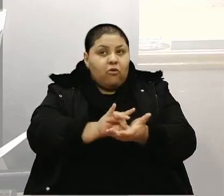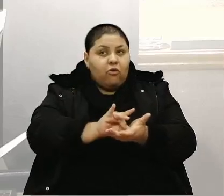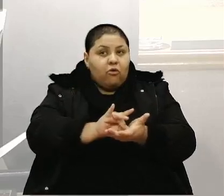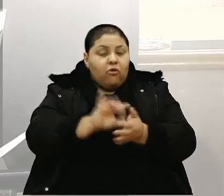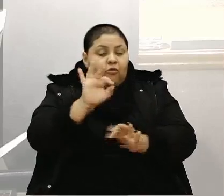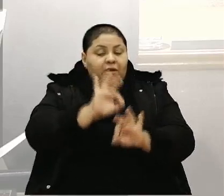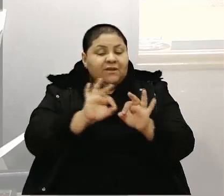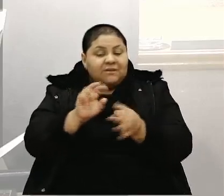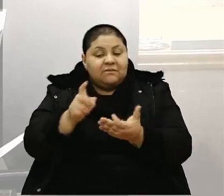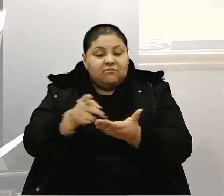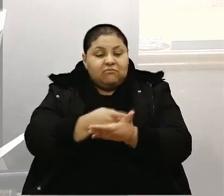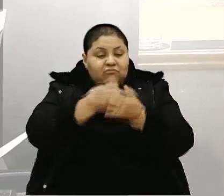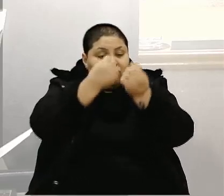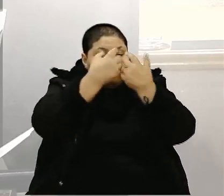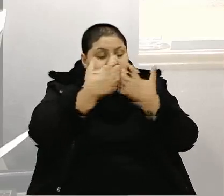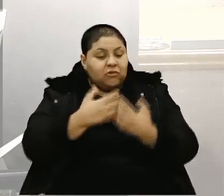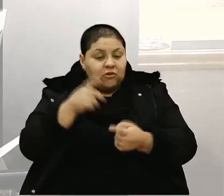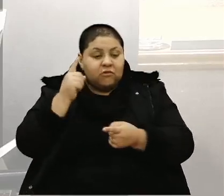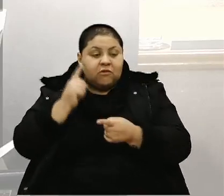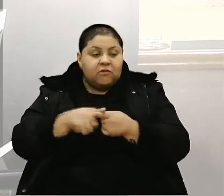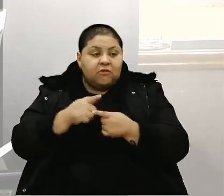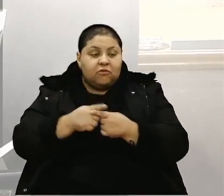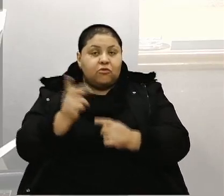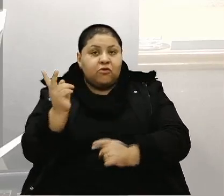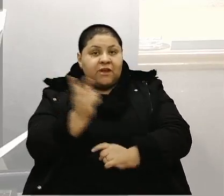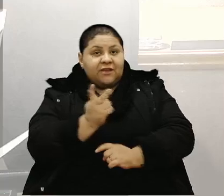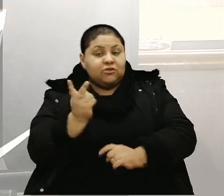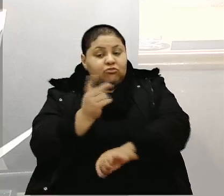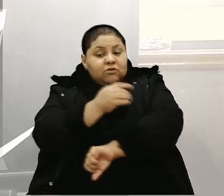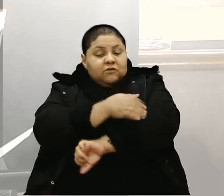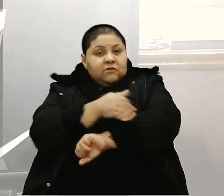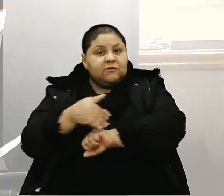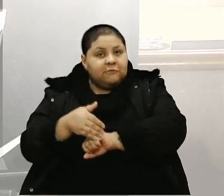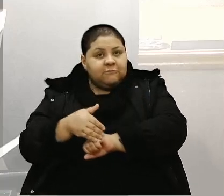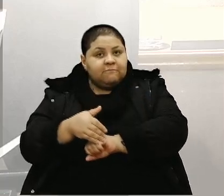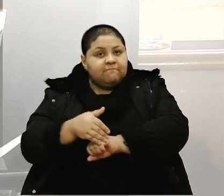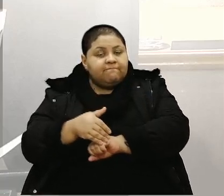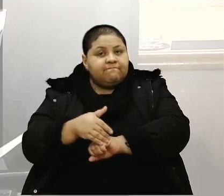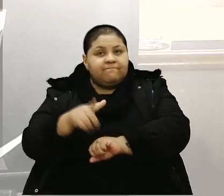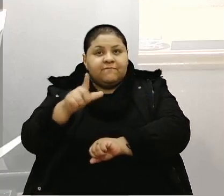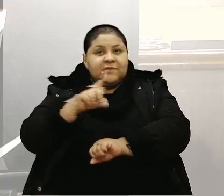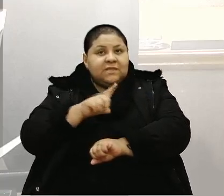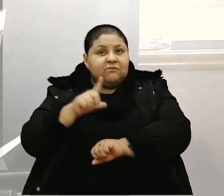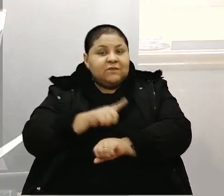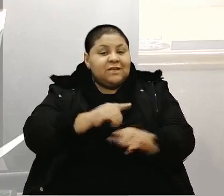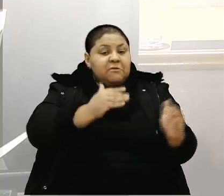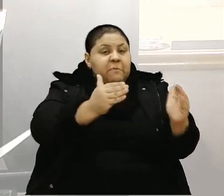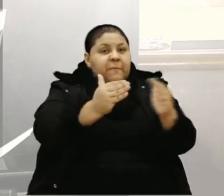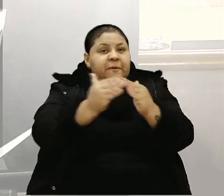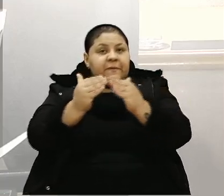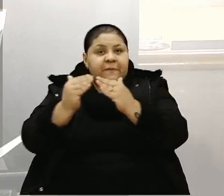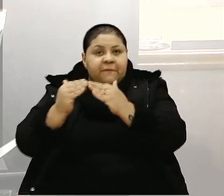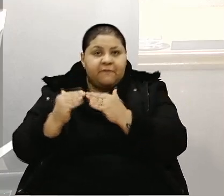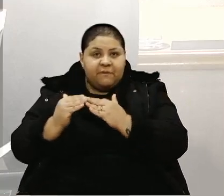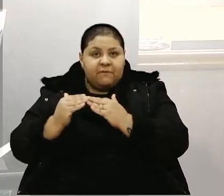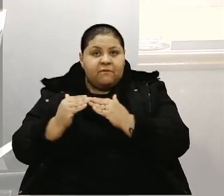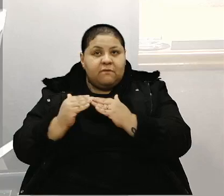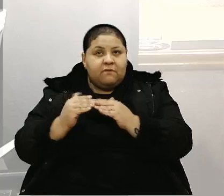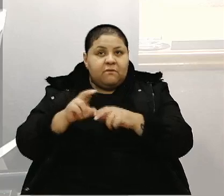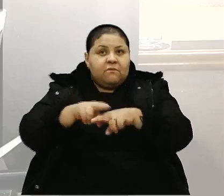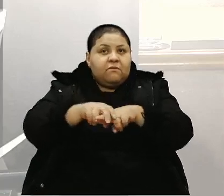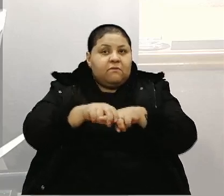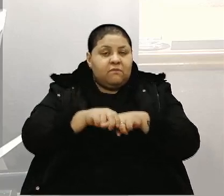justificada pelo fato de que ambas as ruas ainda não possuem moradores e, portanto,